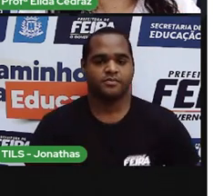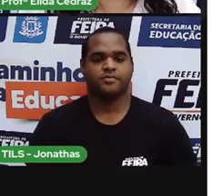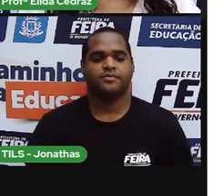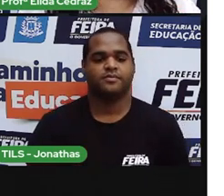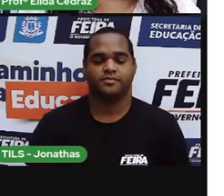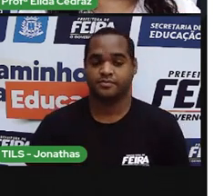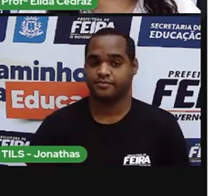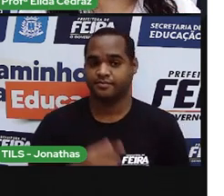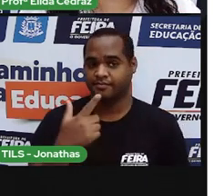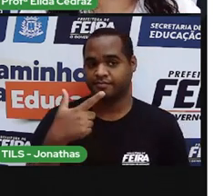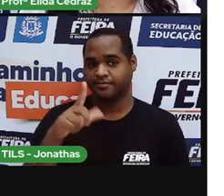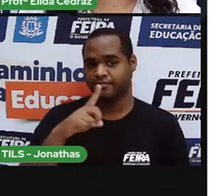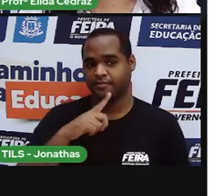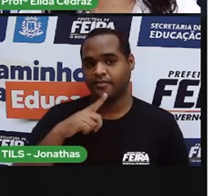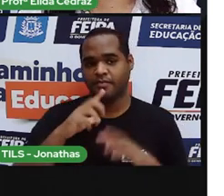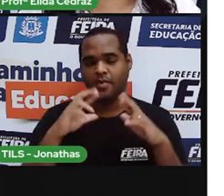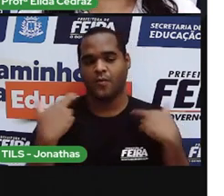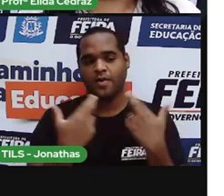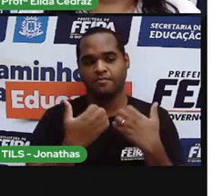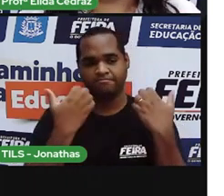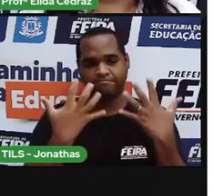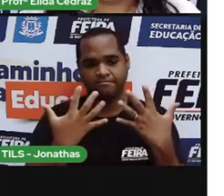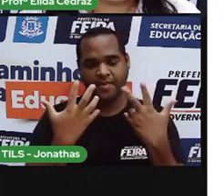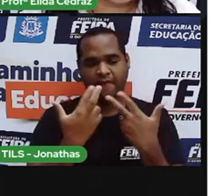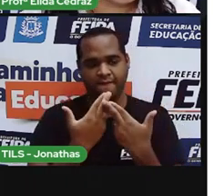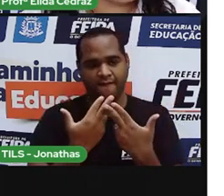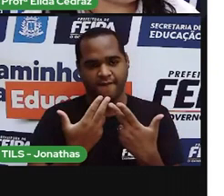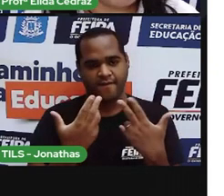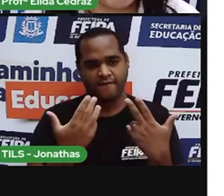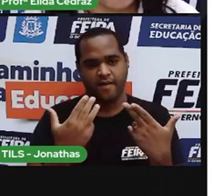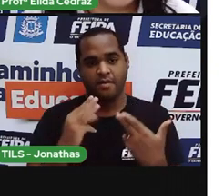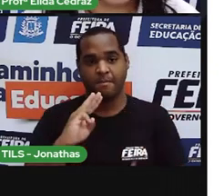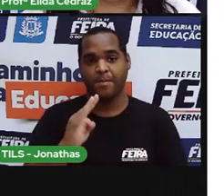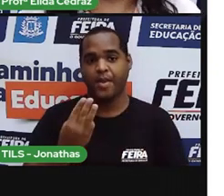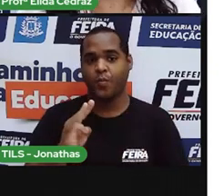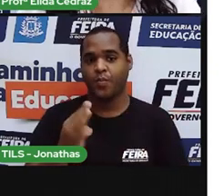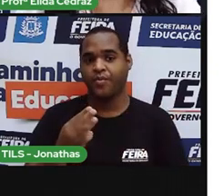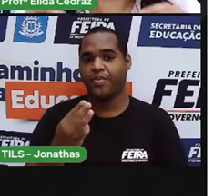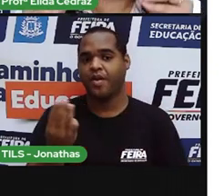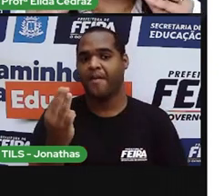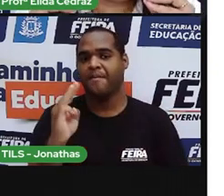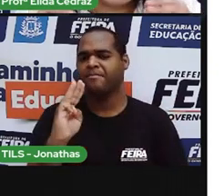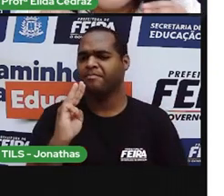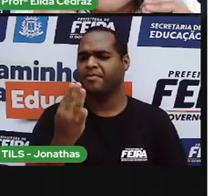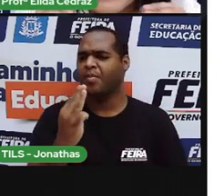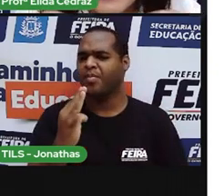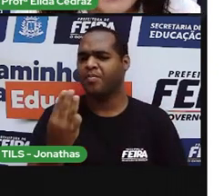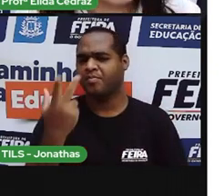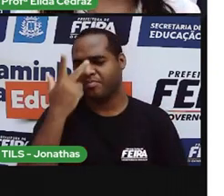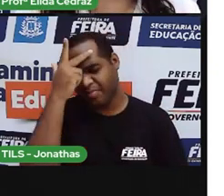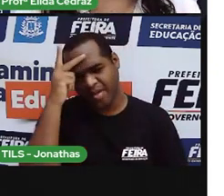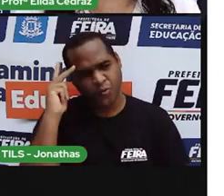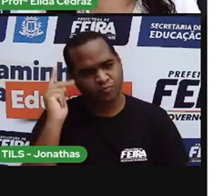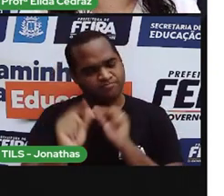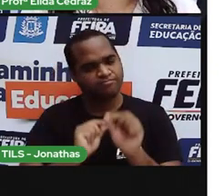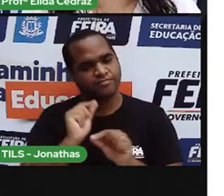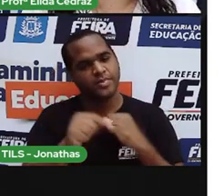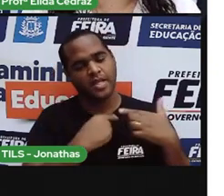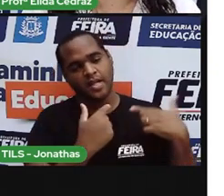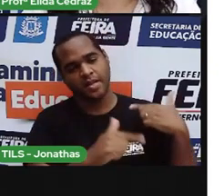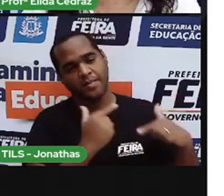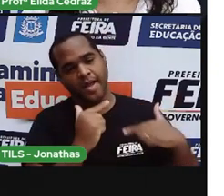Houve também uma reunião de milhares, gente, não foi pouco não, foram milhares milhares de